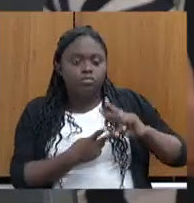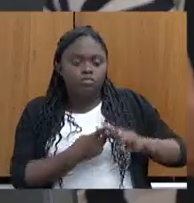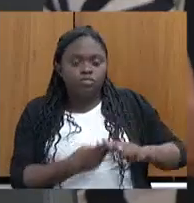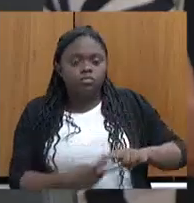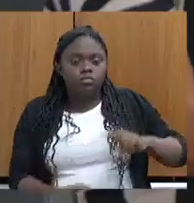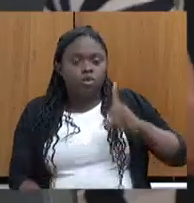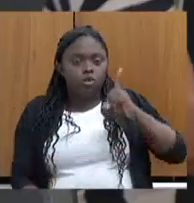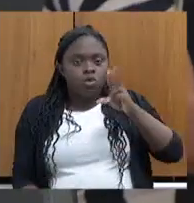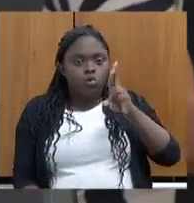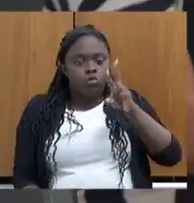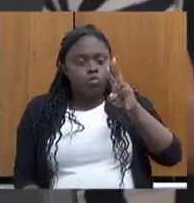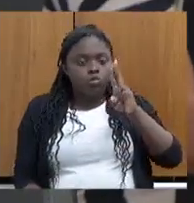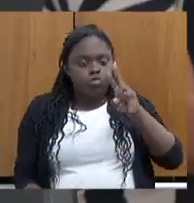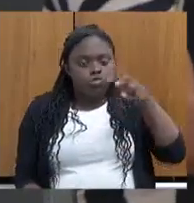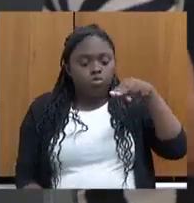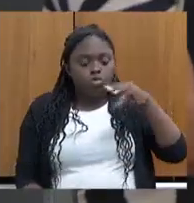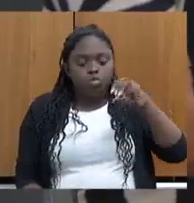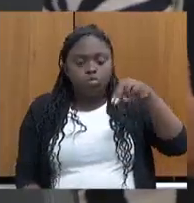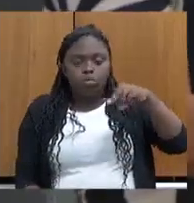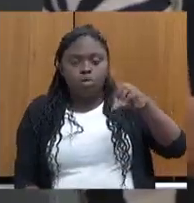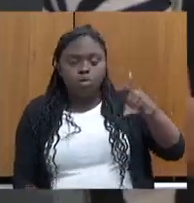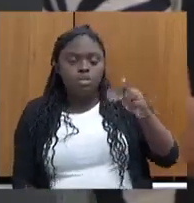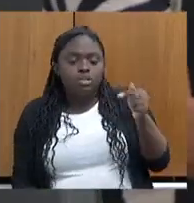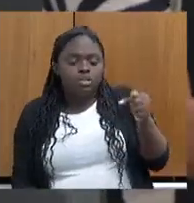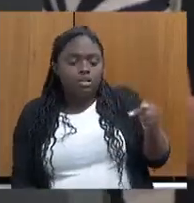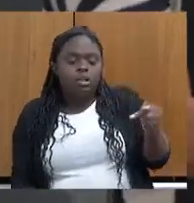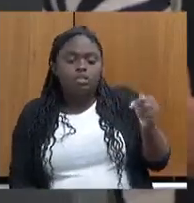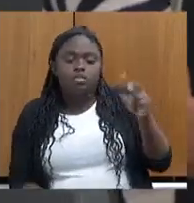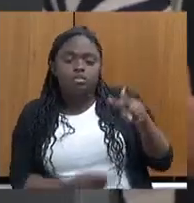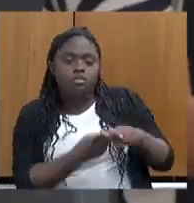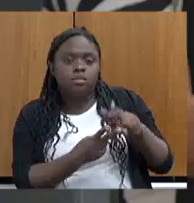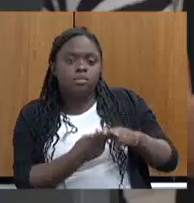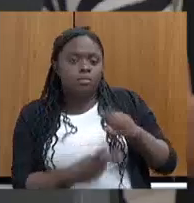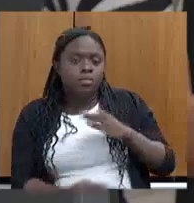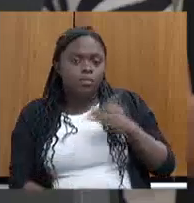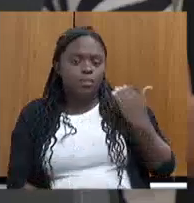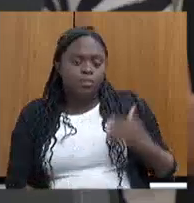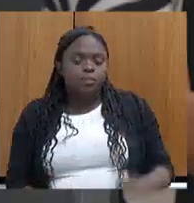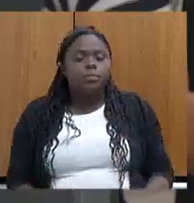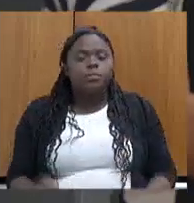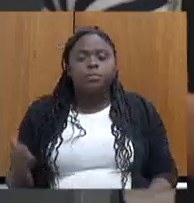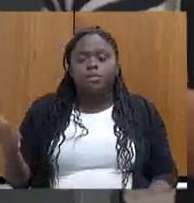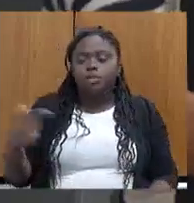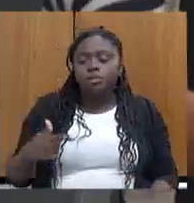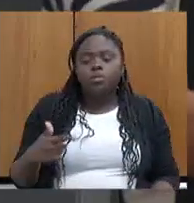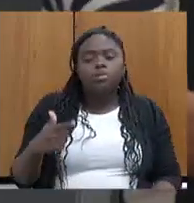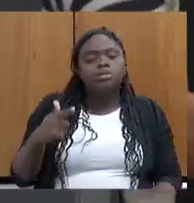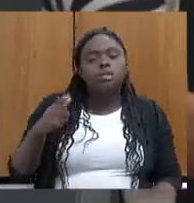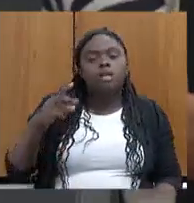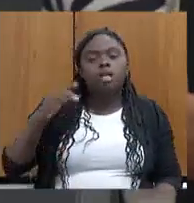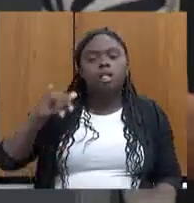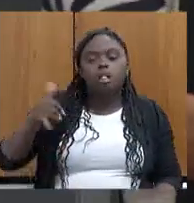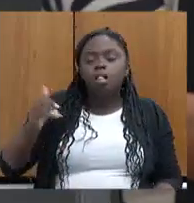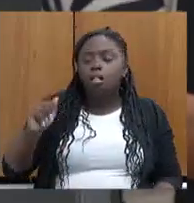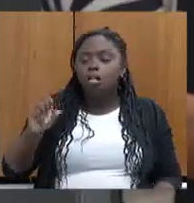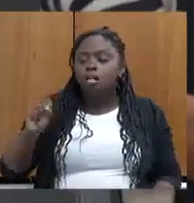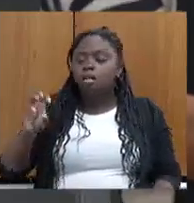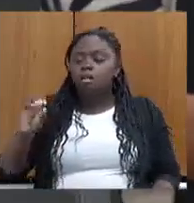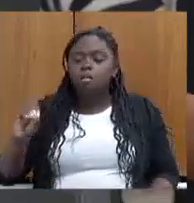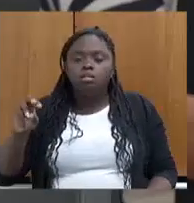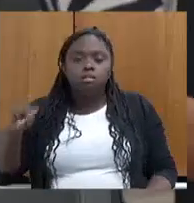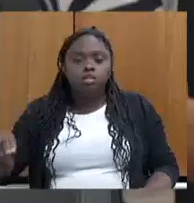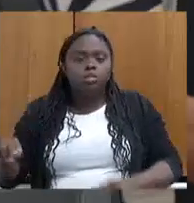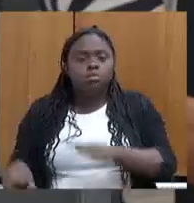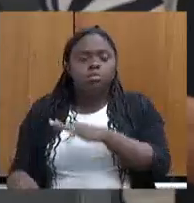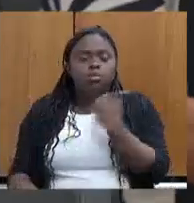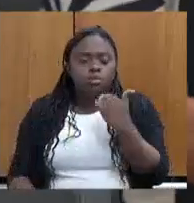Drummond. Treze, doze na Jazon. A é da segurança pública, não